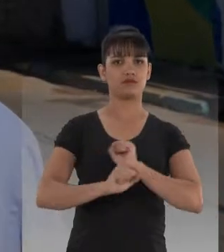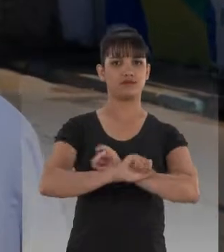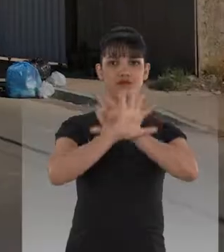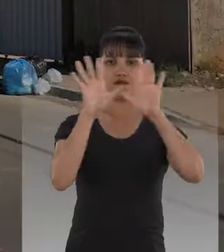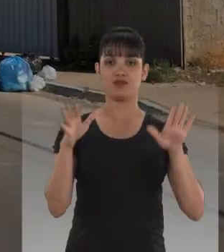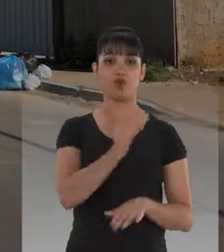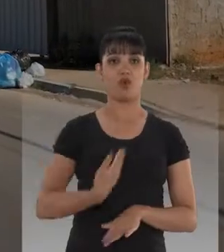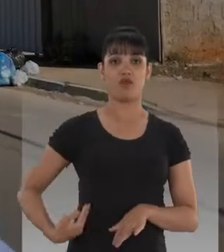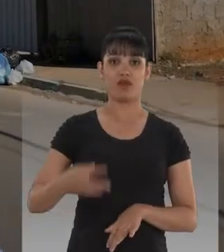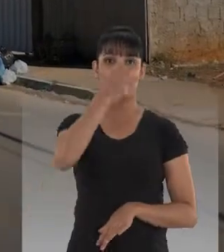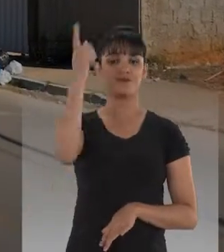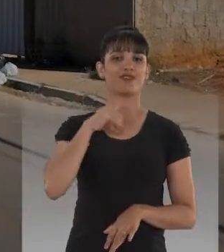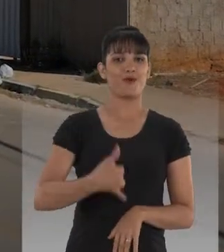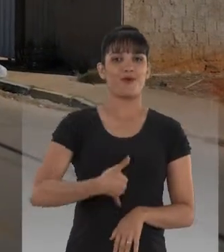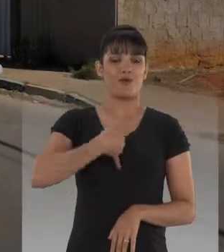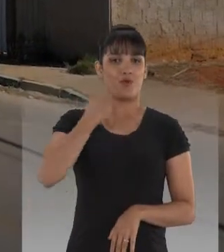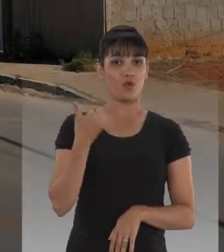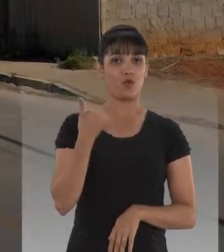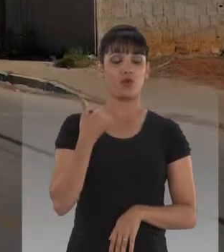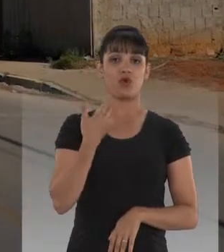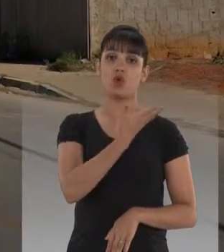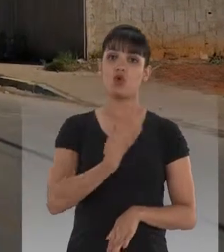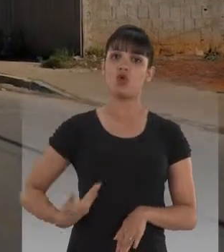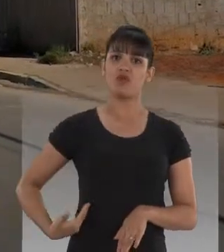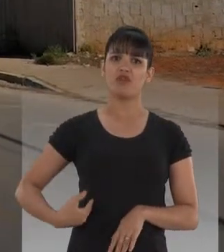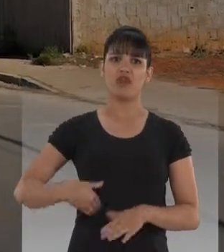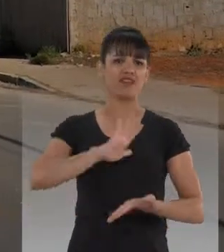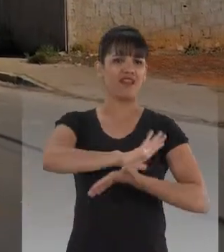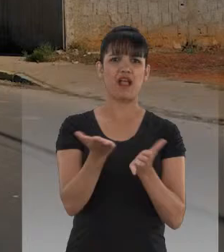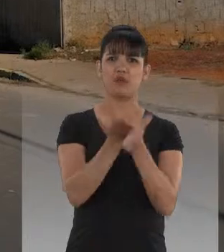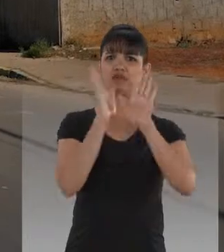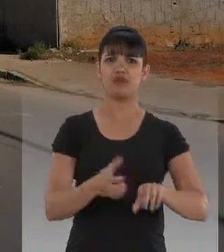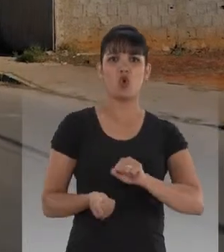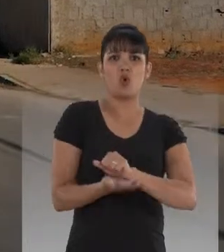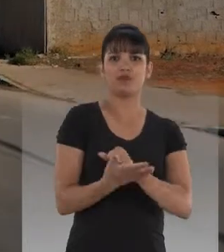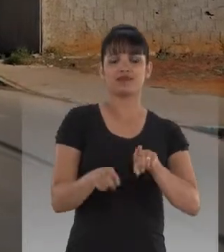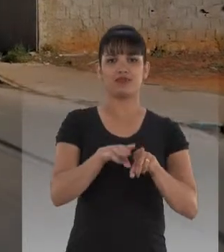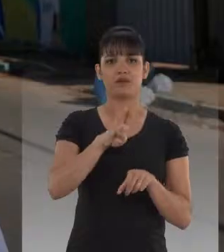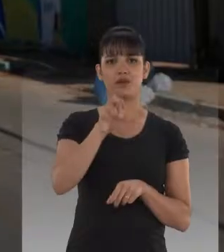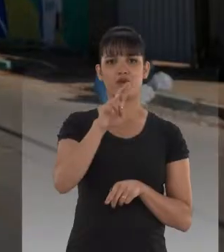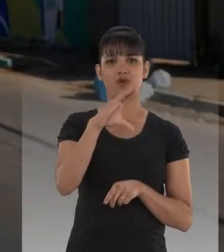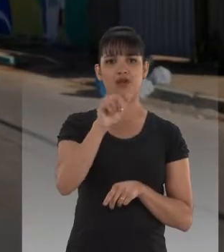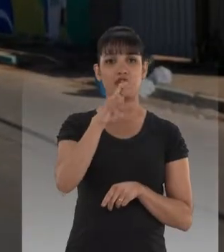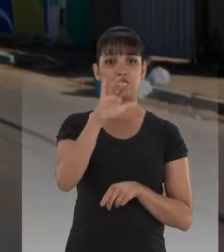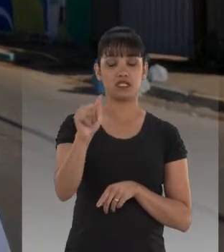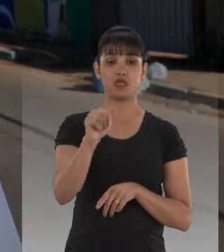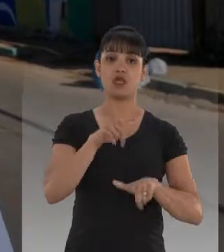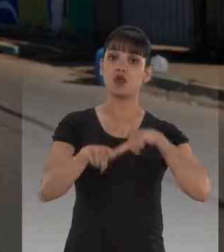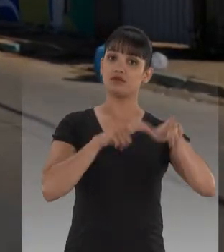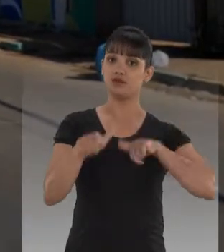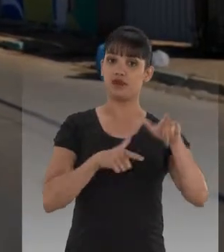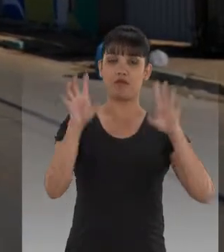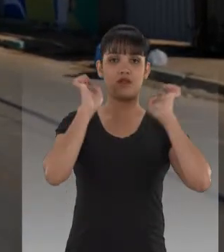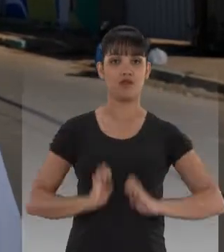transparente. Um governo do qual as pessoas têm orgulho. Um governo que declare guerra à corrupção e à burocracia. Uma gestão eficiente,